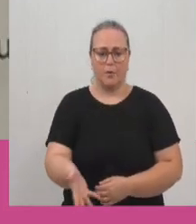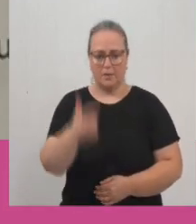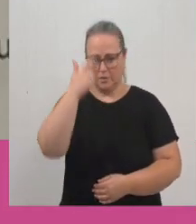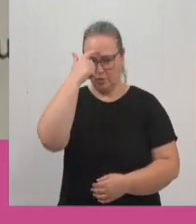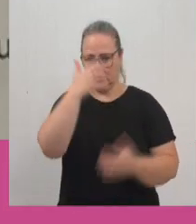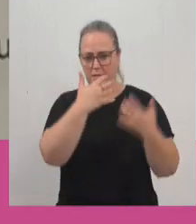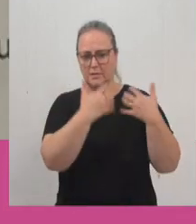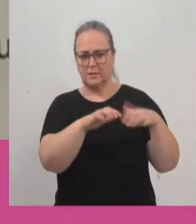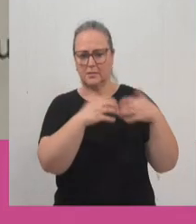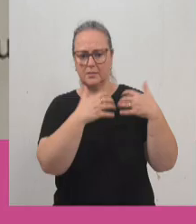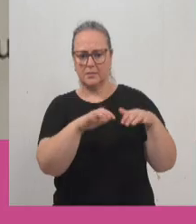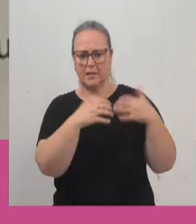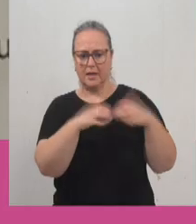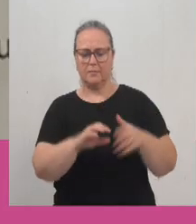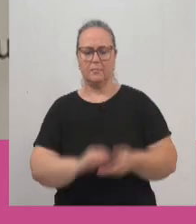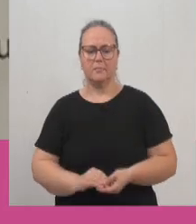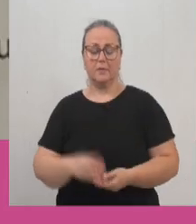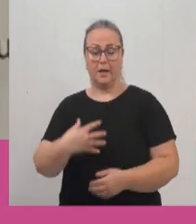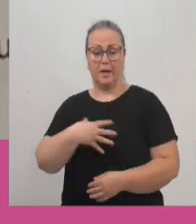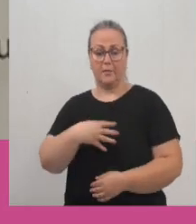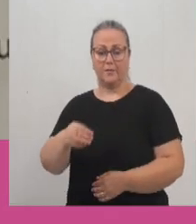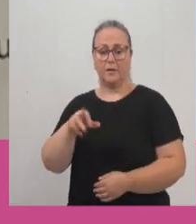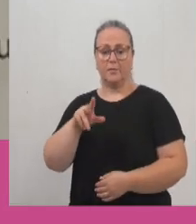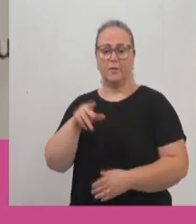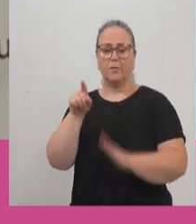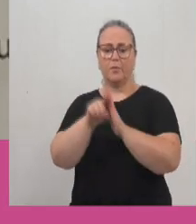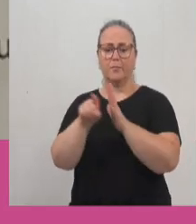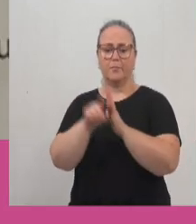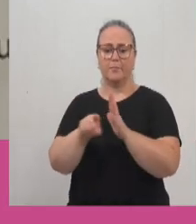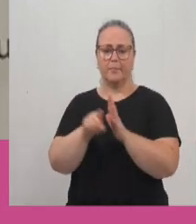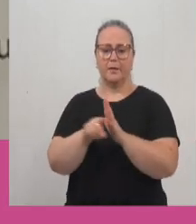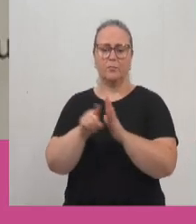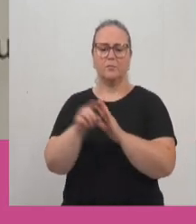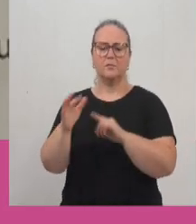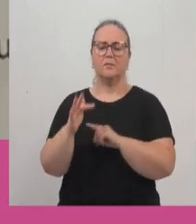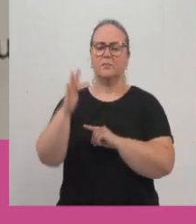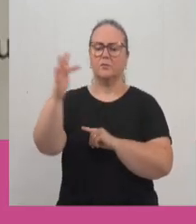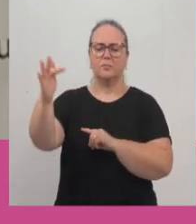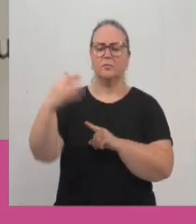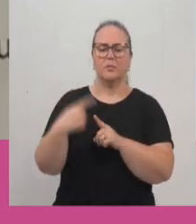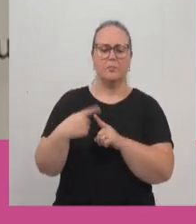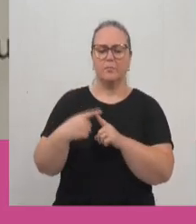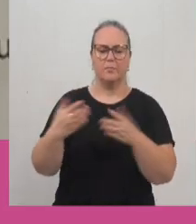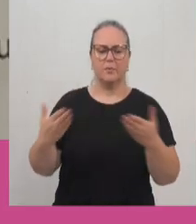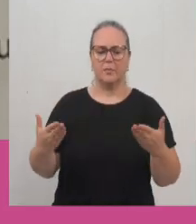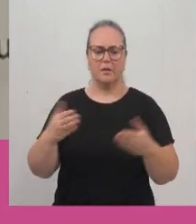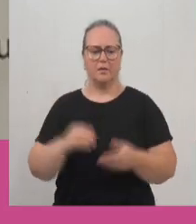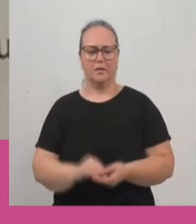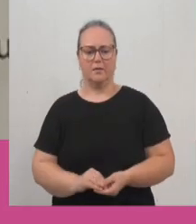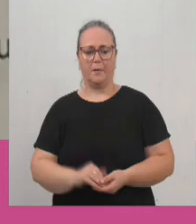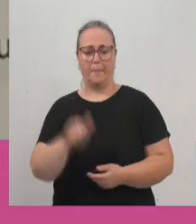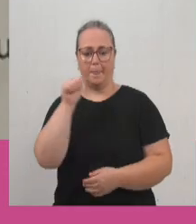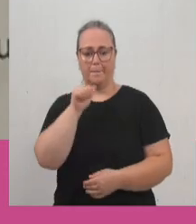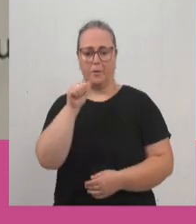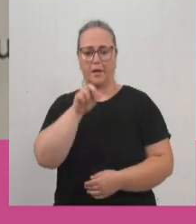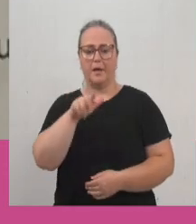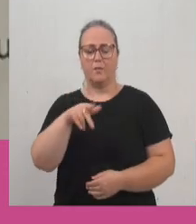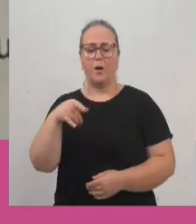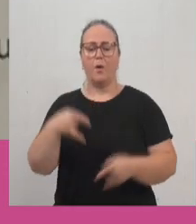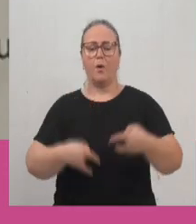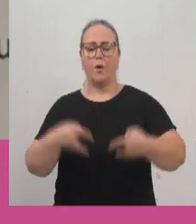no seu cérebro. Um filho é como uma pergunta que fazemos ao destino. As mulheres são como robôs.